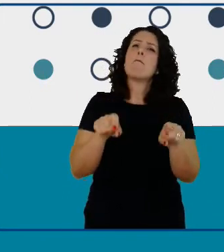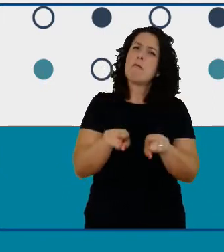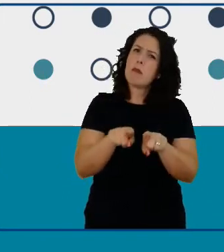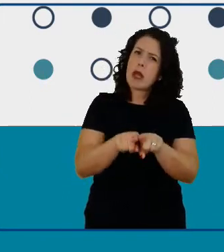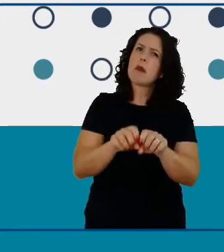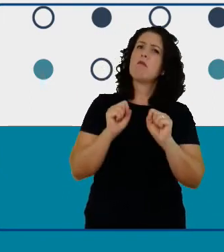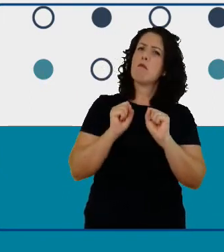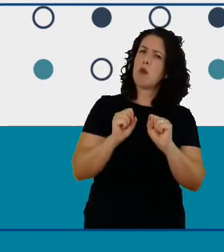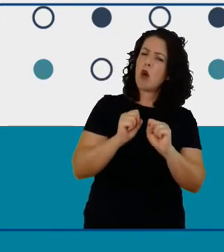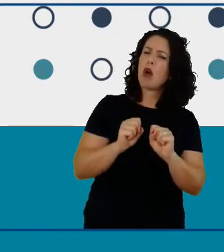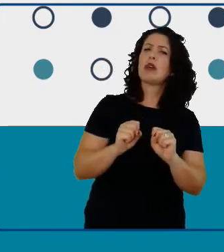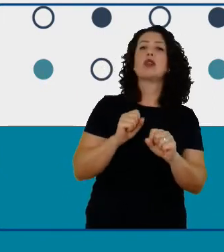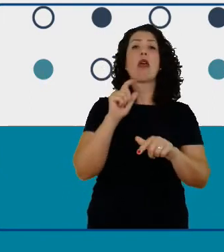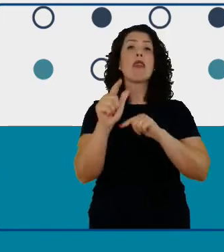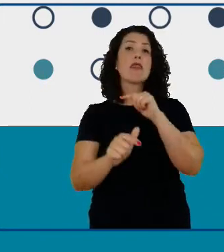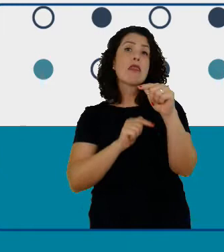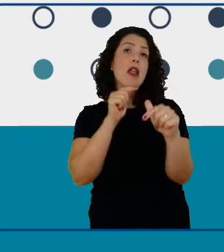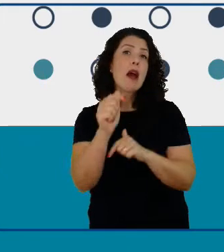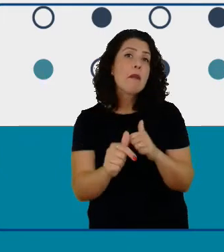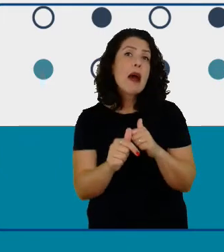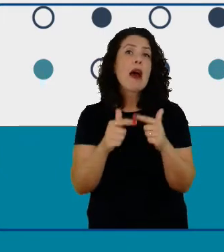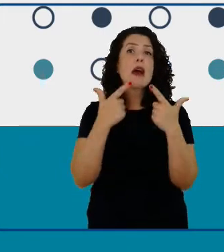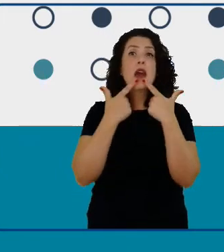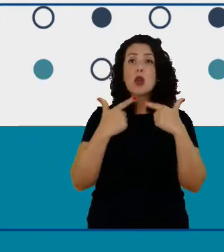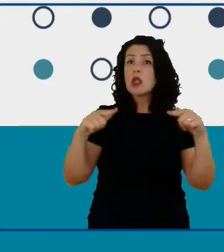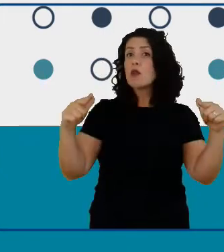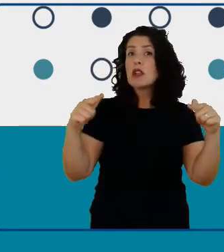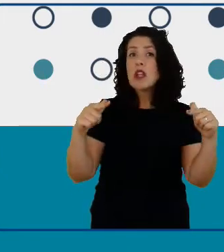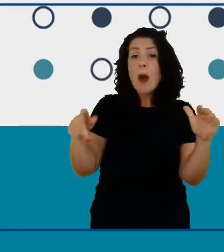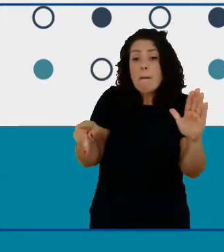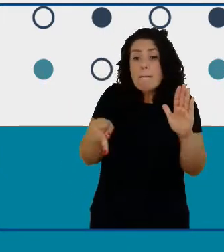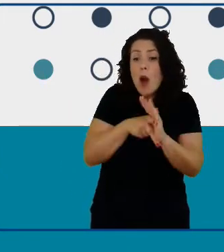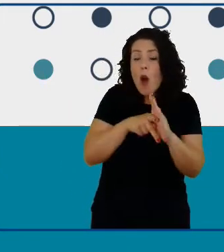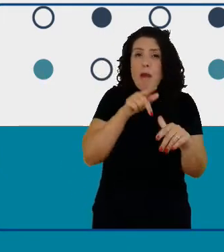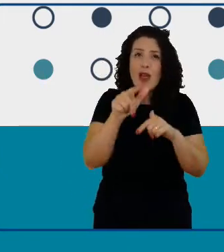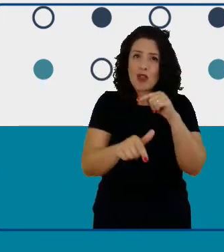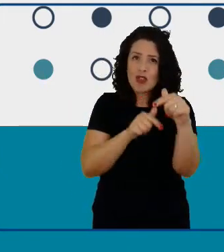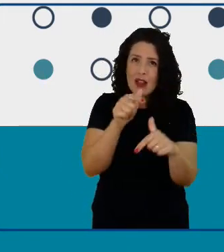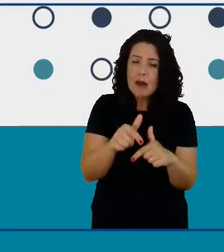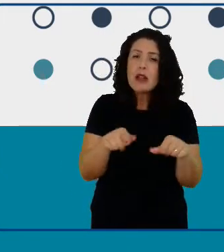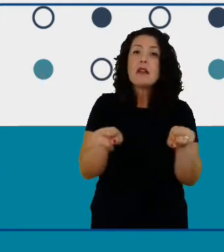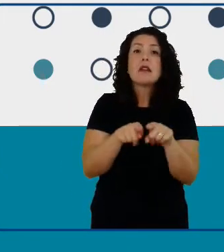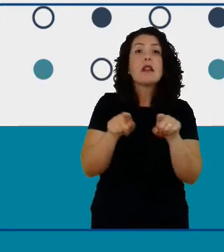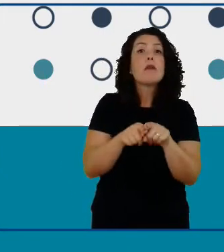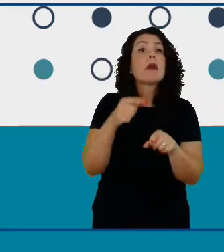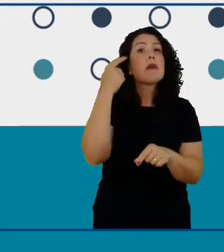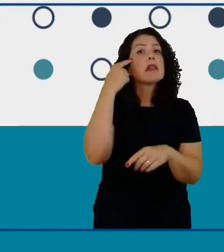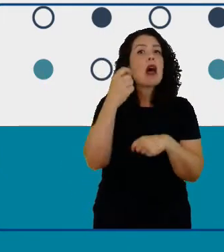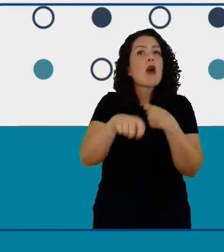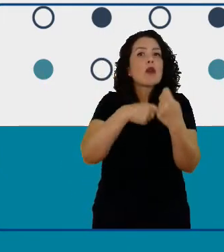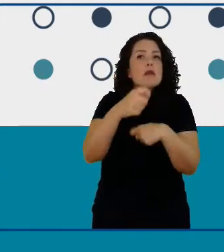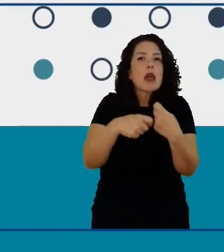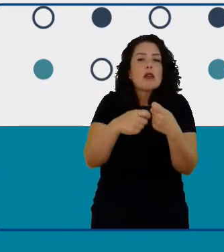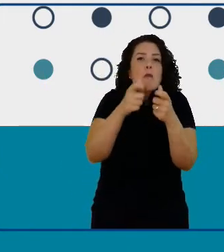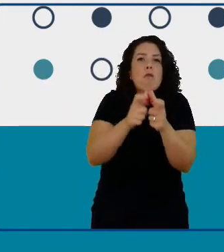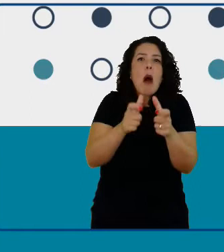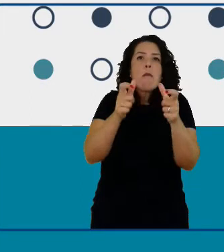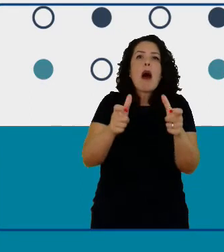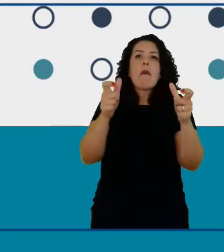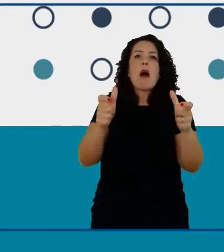com linguagens para o trabalho e aumentar o crescimento econômico nacional dá